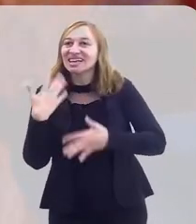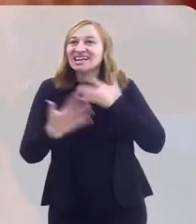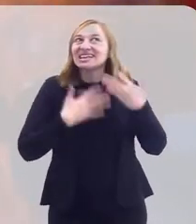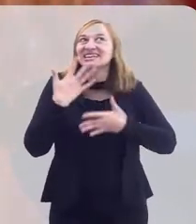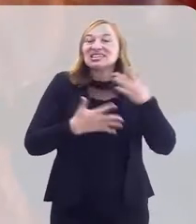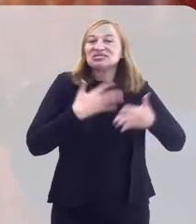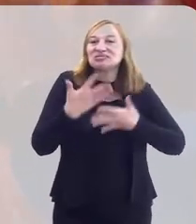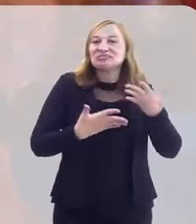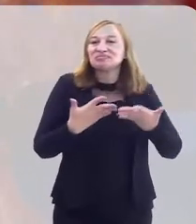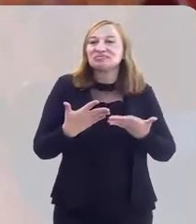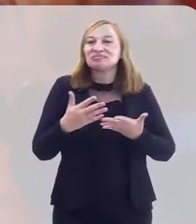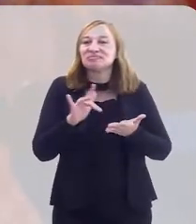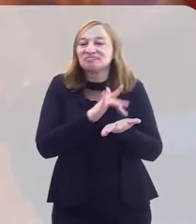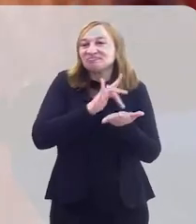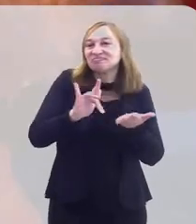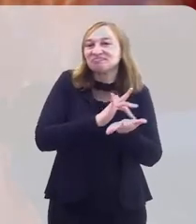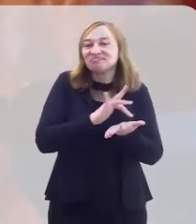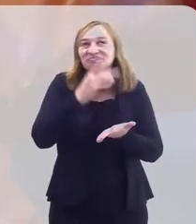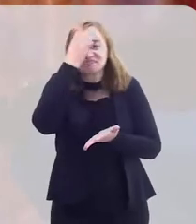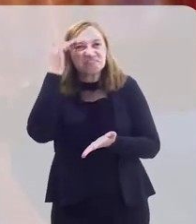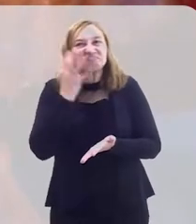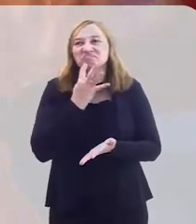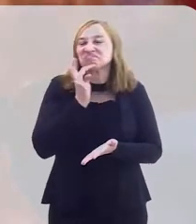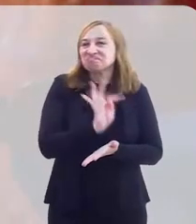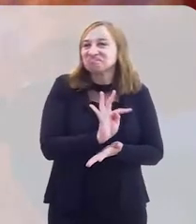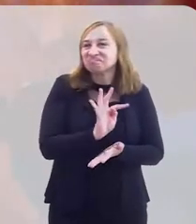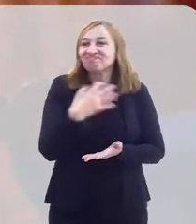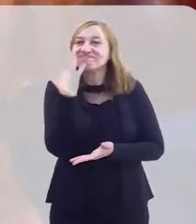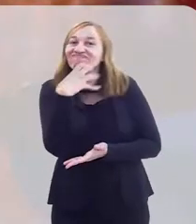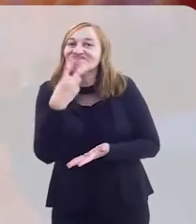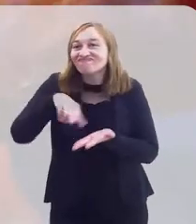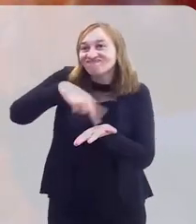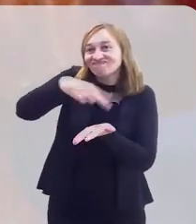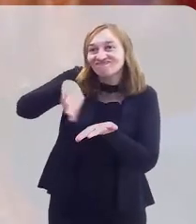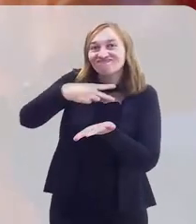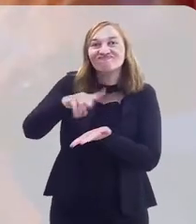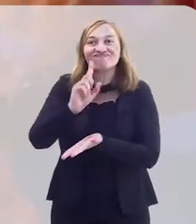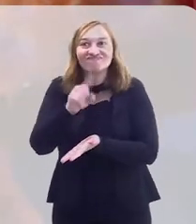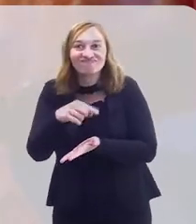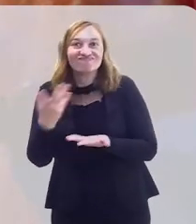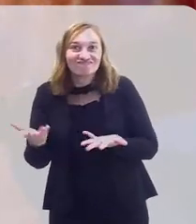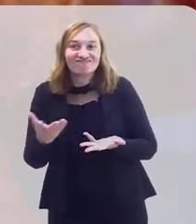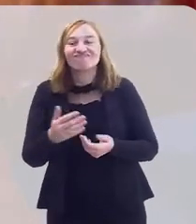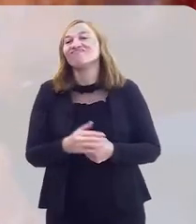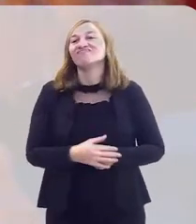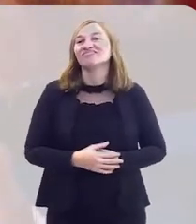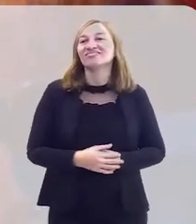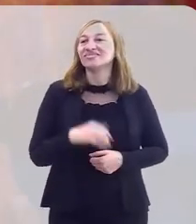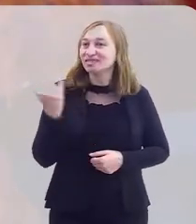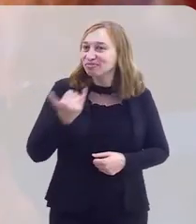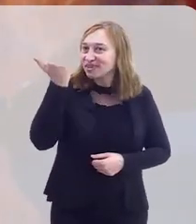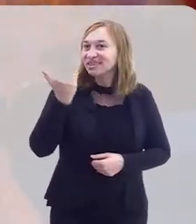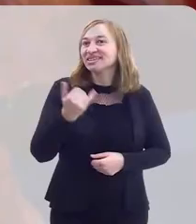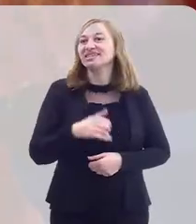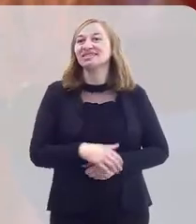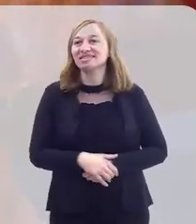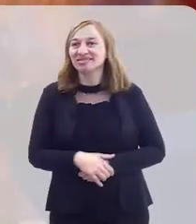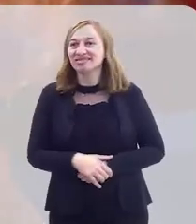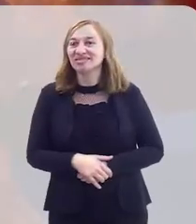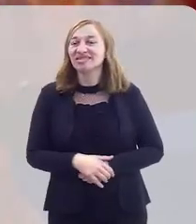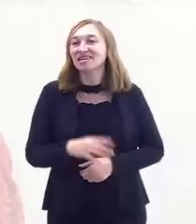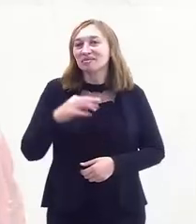esse lado do cigano que ninguém conhece, né? Que é da música, da dança, da divulgação para vocês. Muito importante.